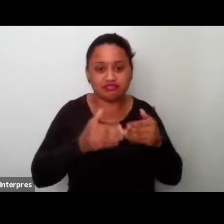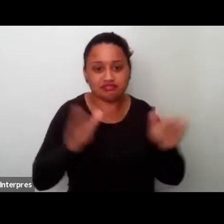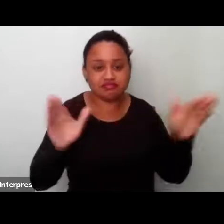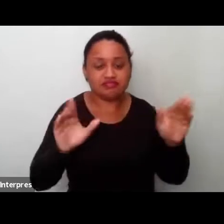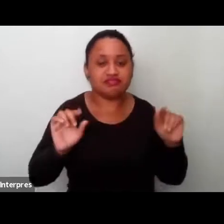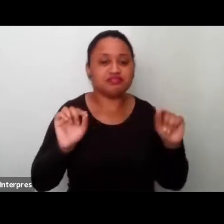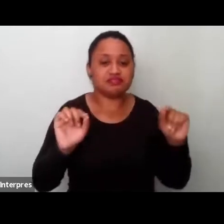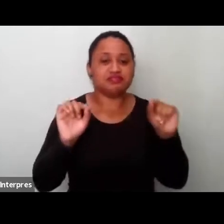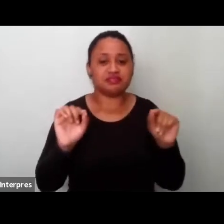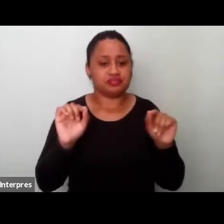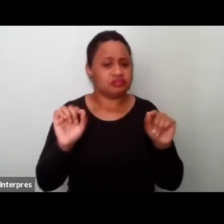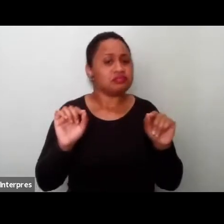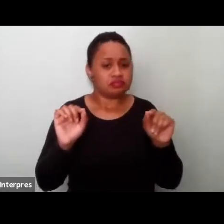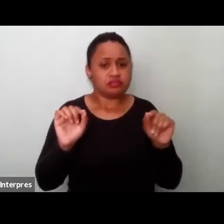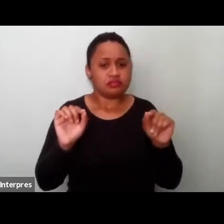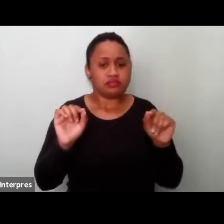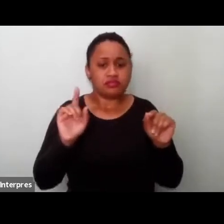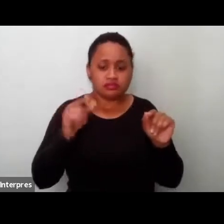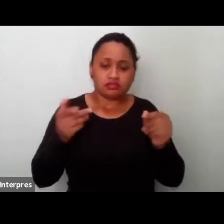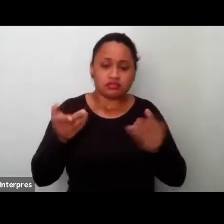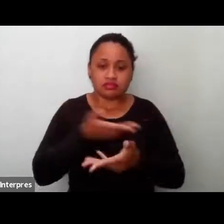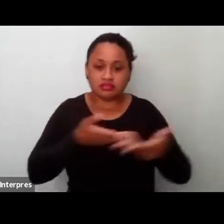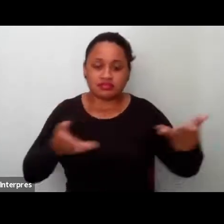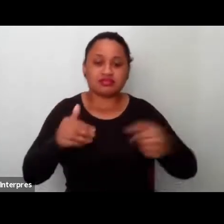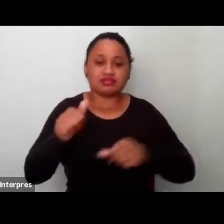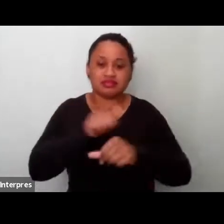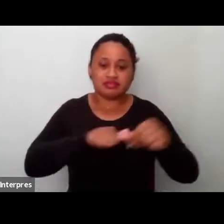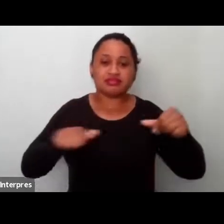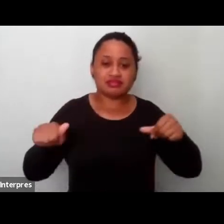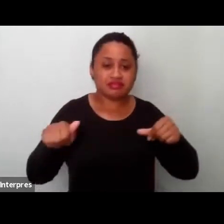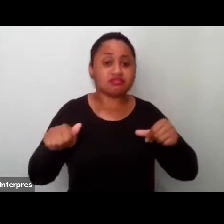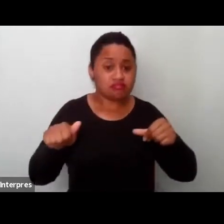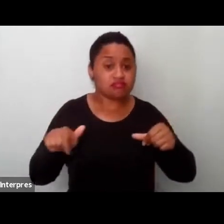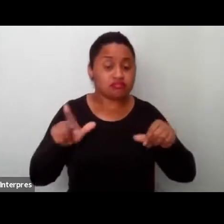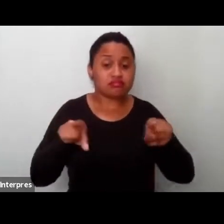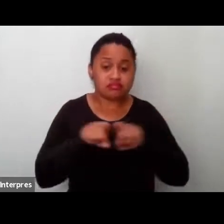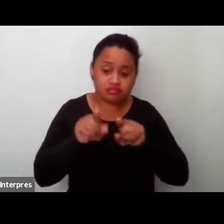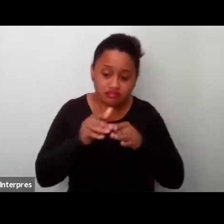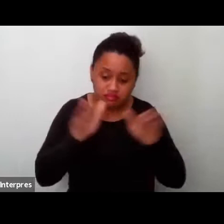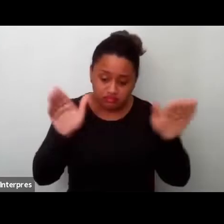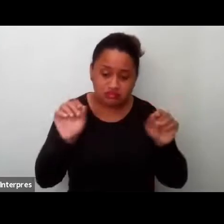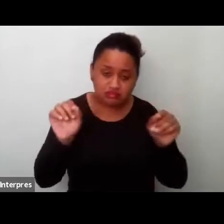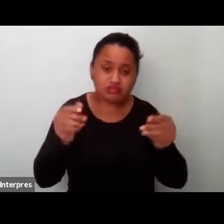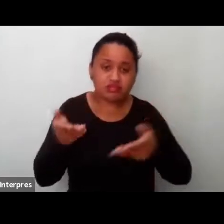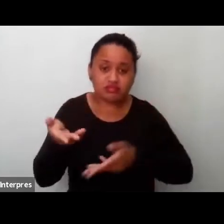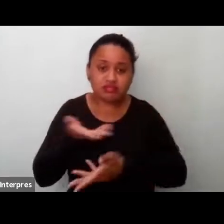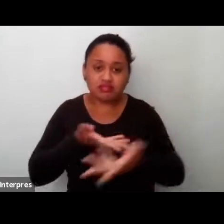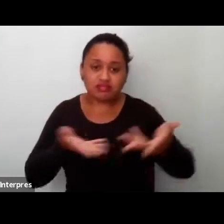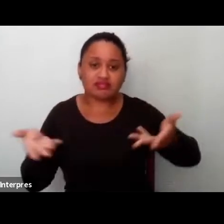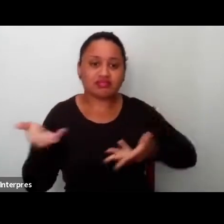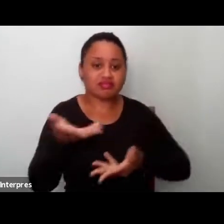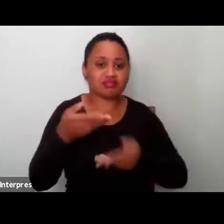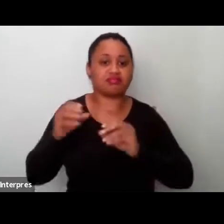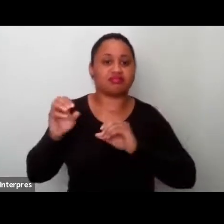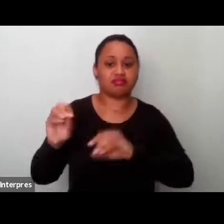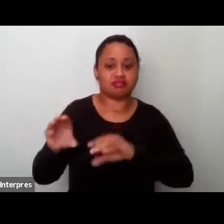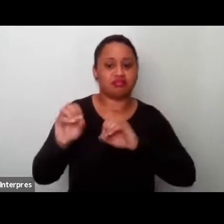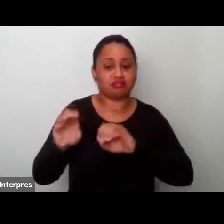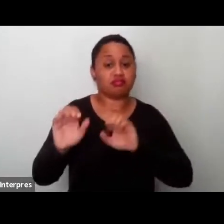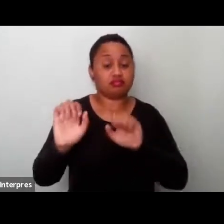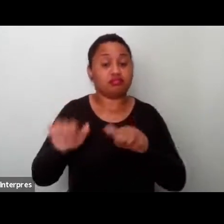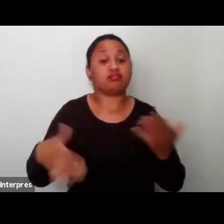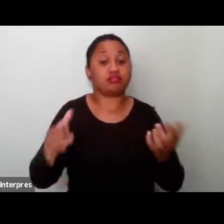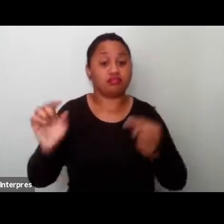essa troca, ampliar esse compartilhamento do educado. Então, o grande